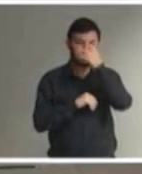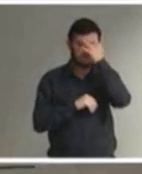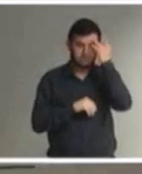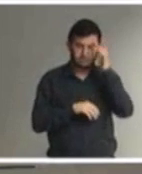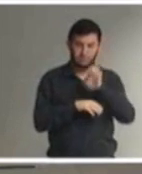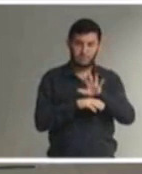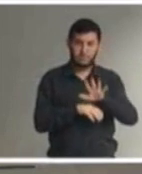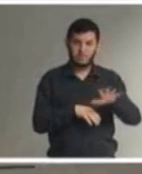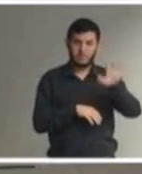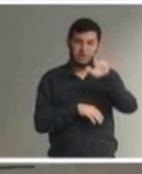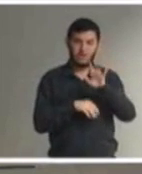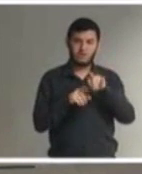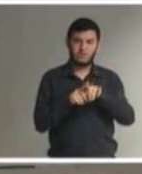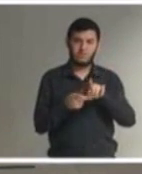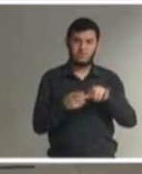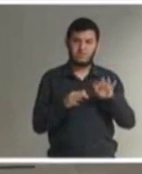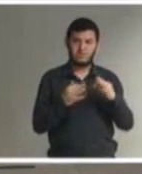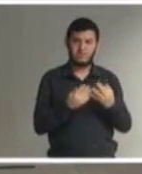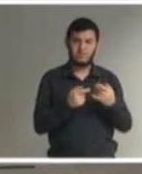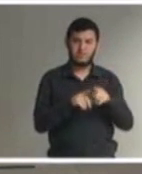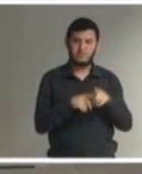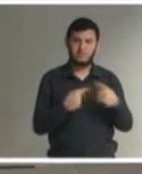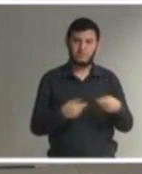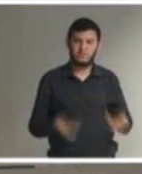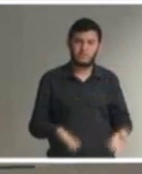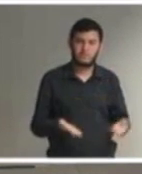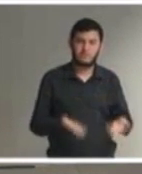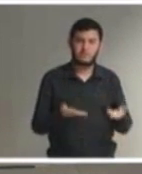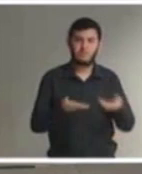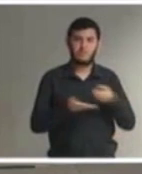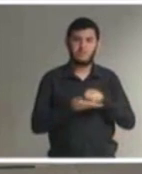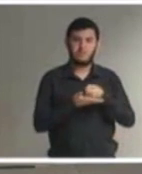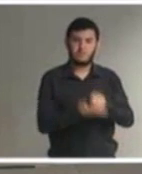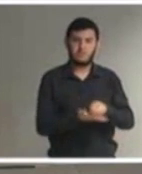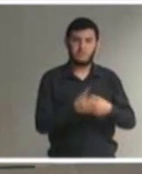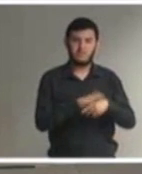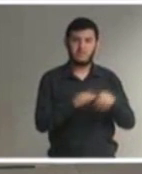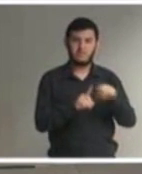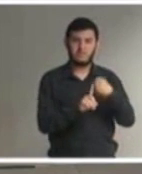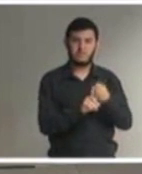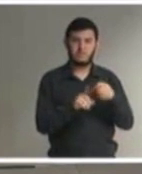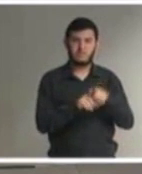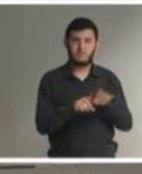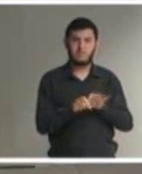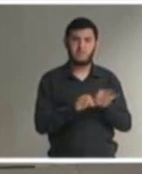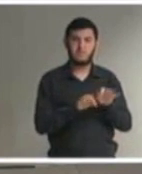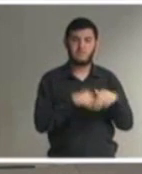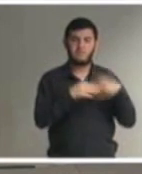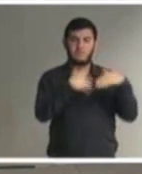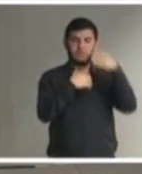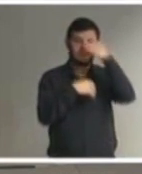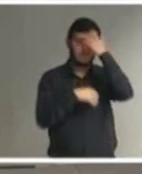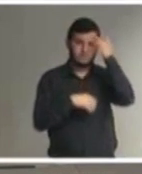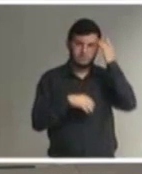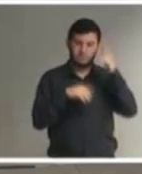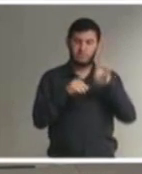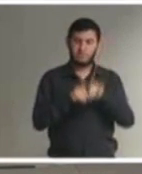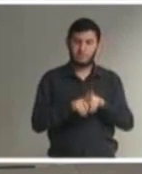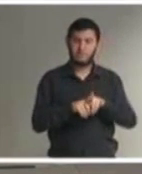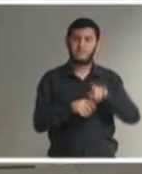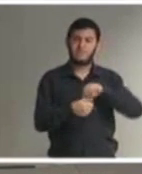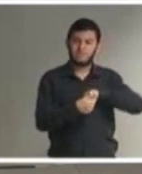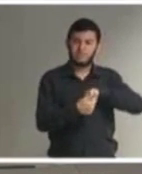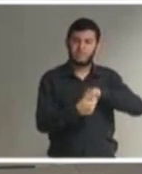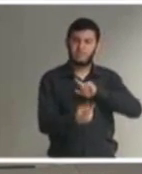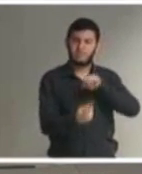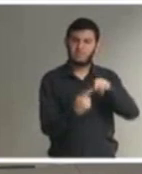e será promovida e incentivada com a colaboração da sociedade visando o pleno desenvolvimento da pessoa seu preparo para o exercício da cidadania e sua qualificação para